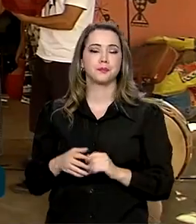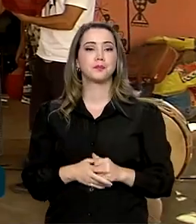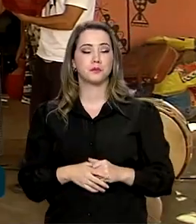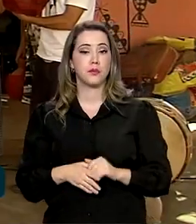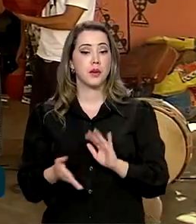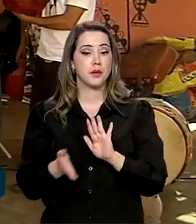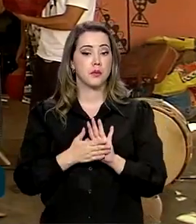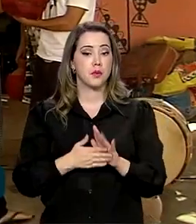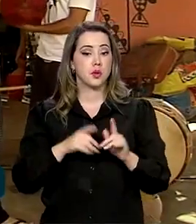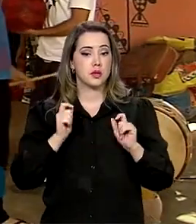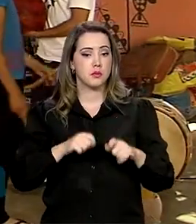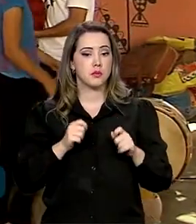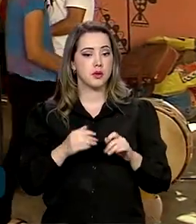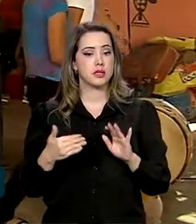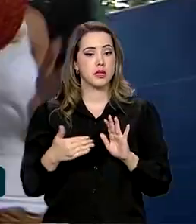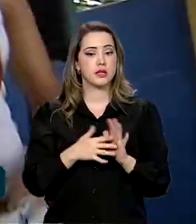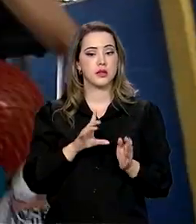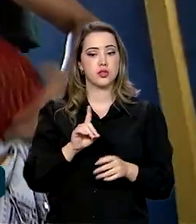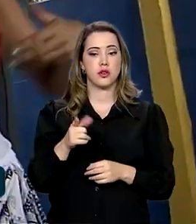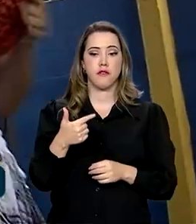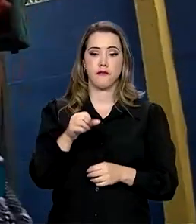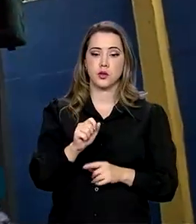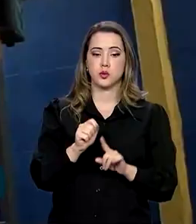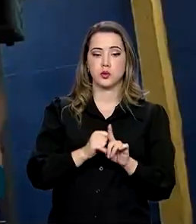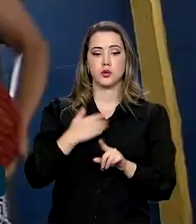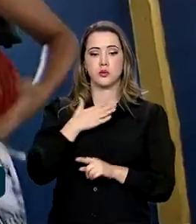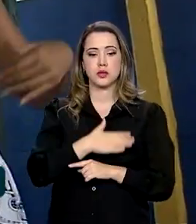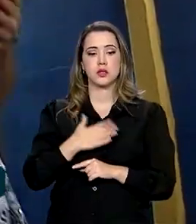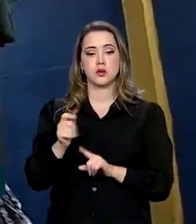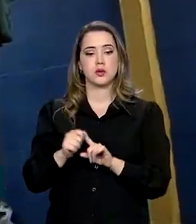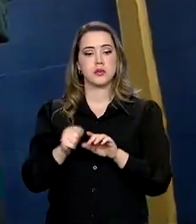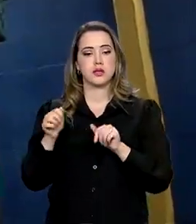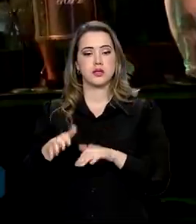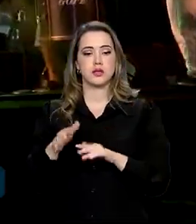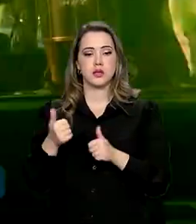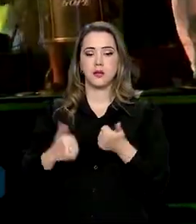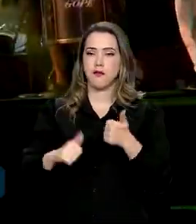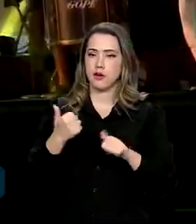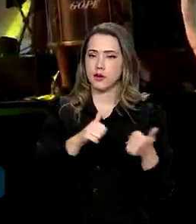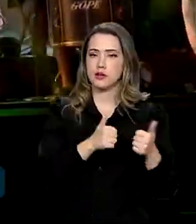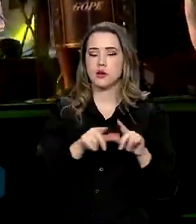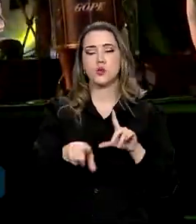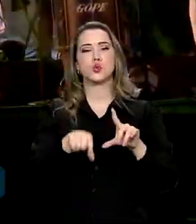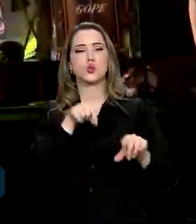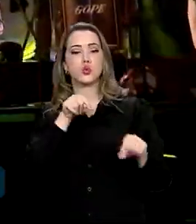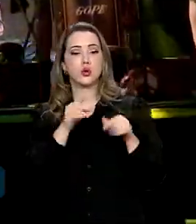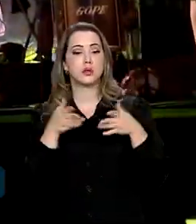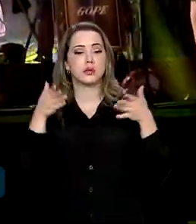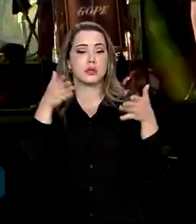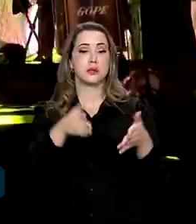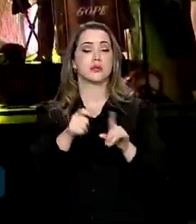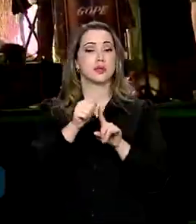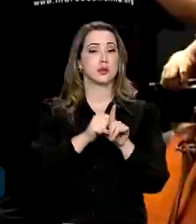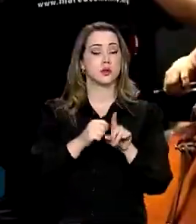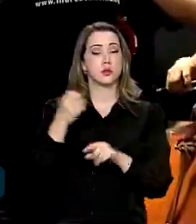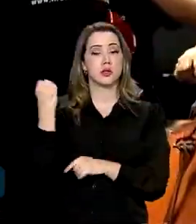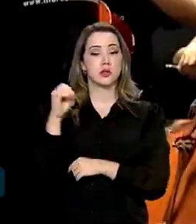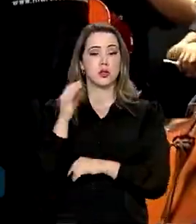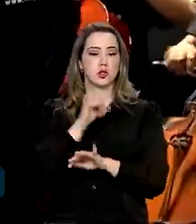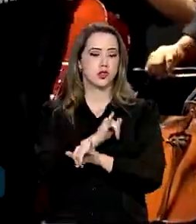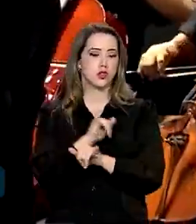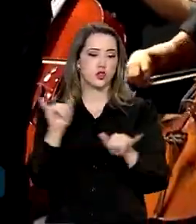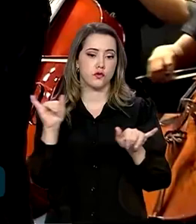até o dia 28 de agosto. Em setembro, haverá análise e a seleção, e a partir de outubro, a